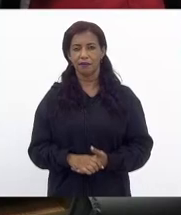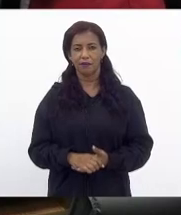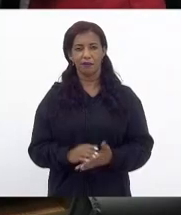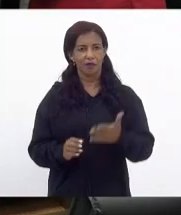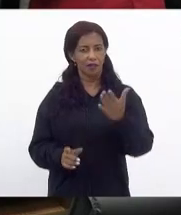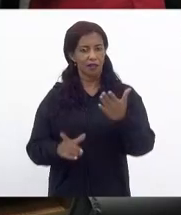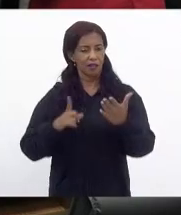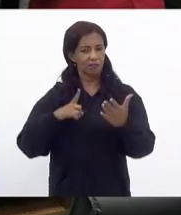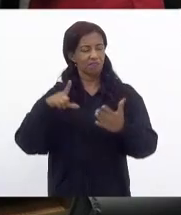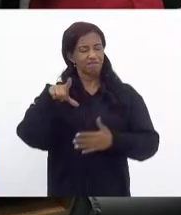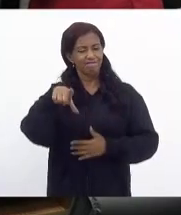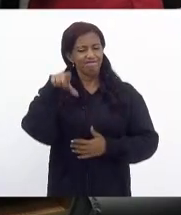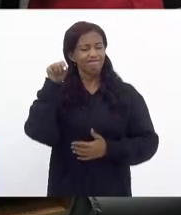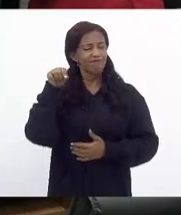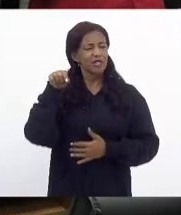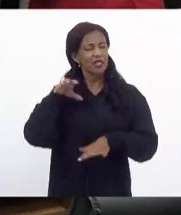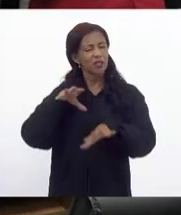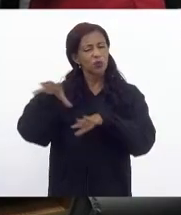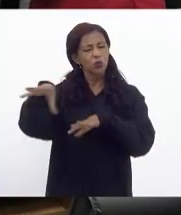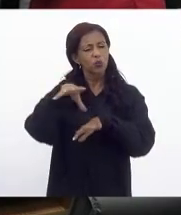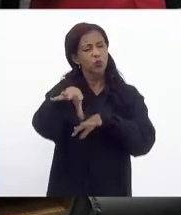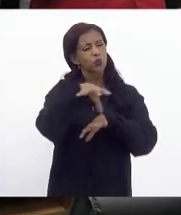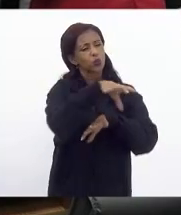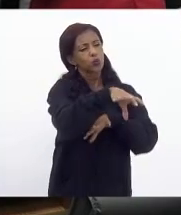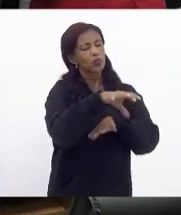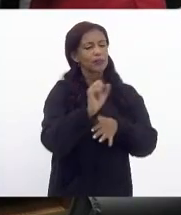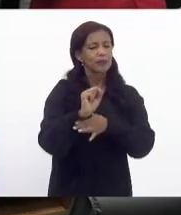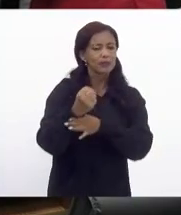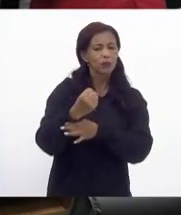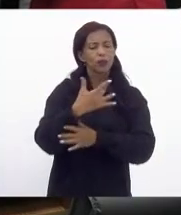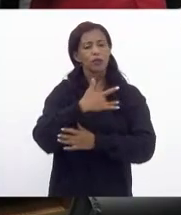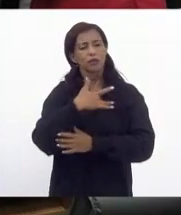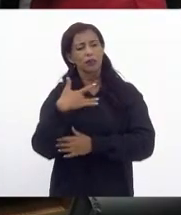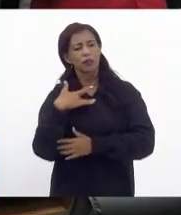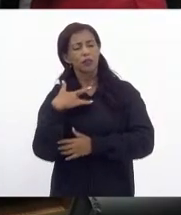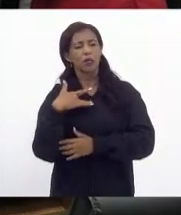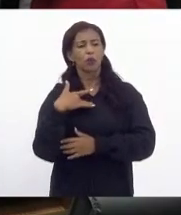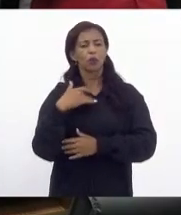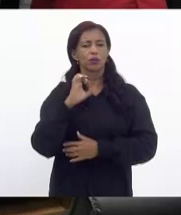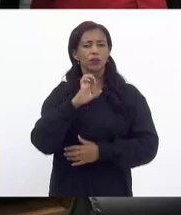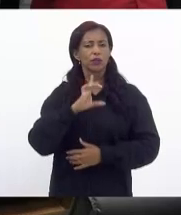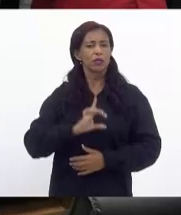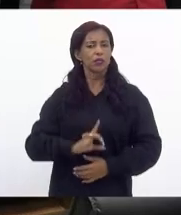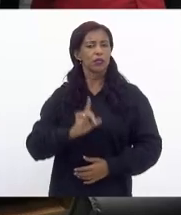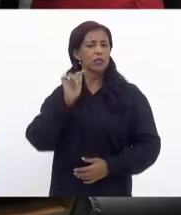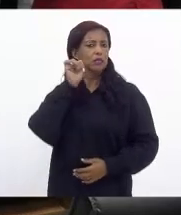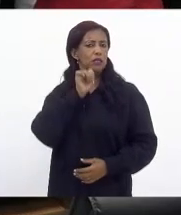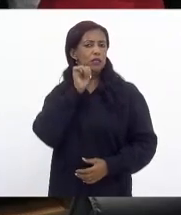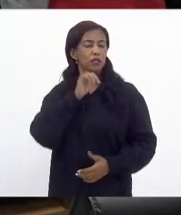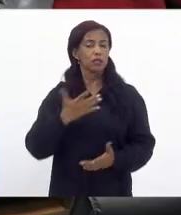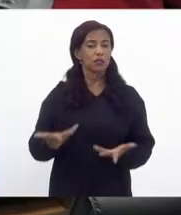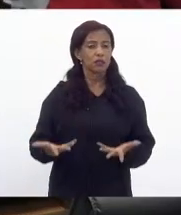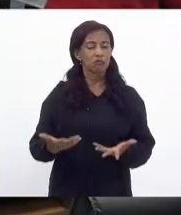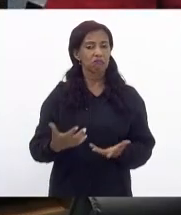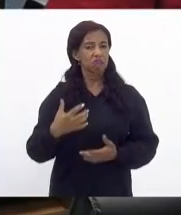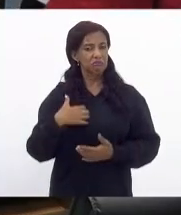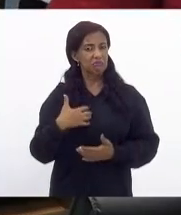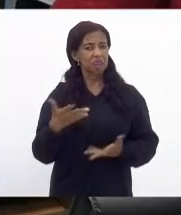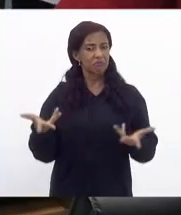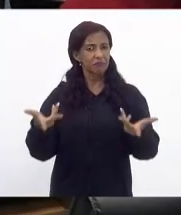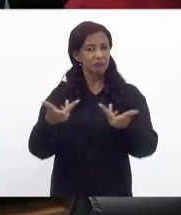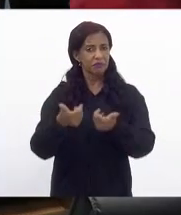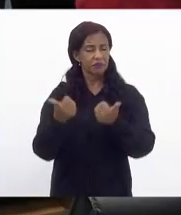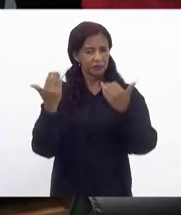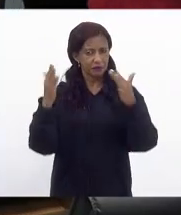excelência se destaca em tantos campos segurança saúde cidadania mulher é um luxo